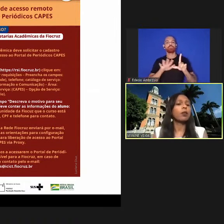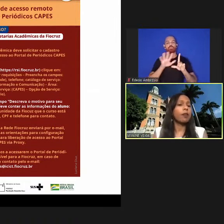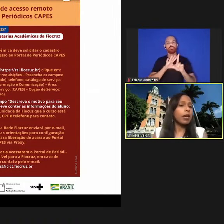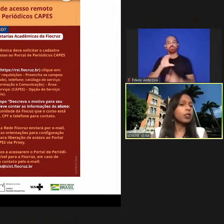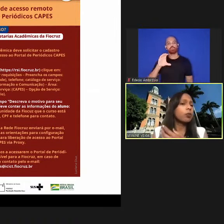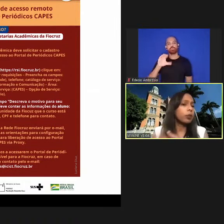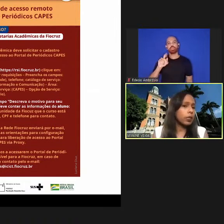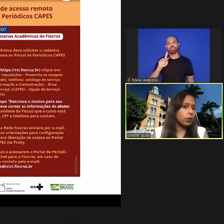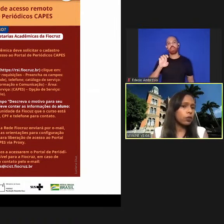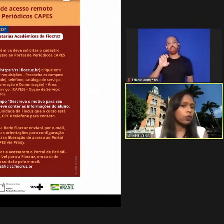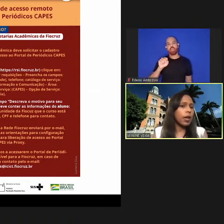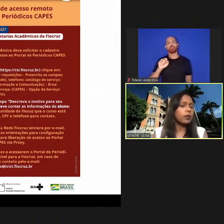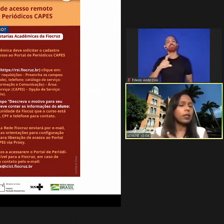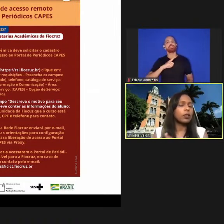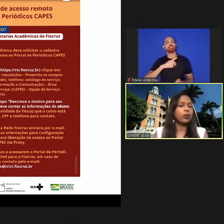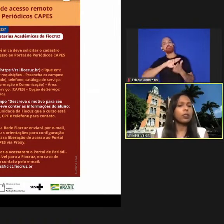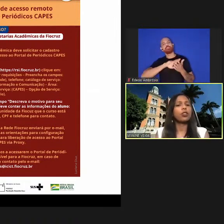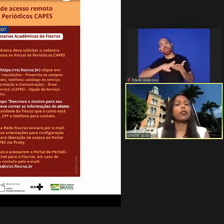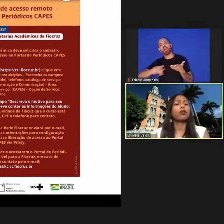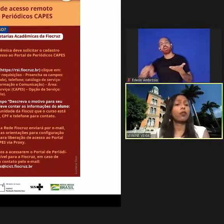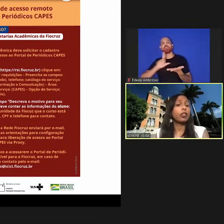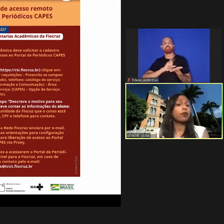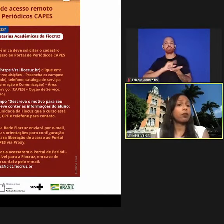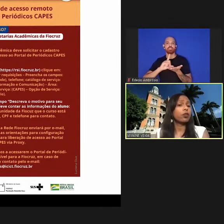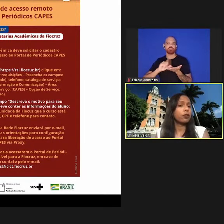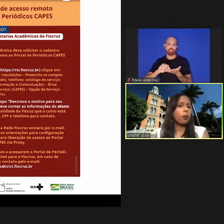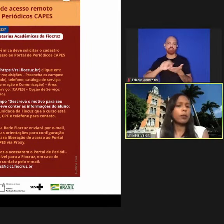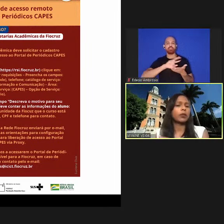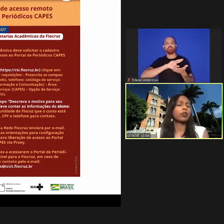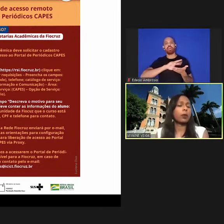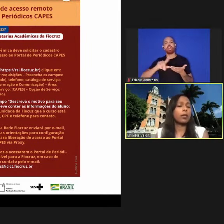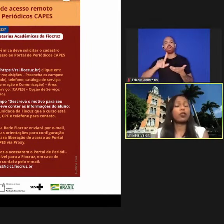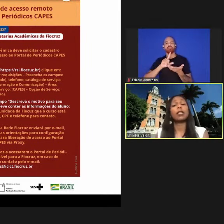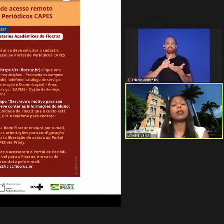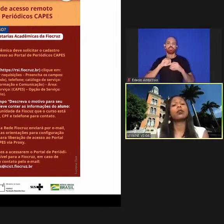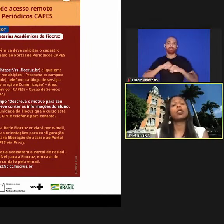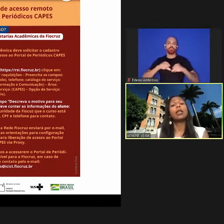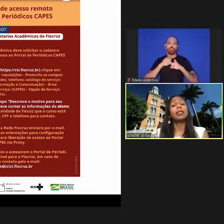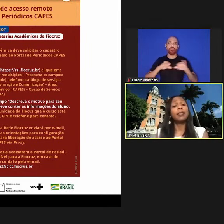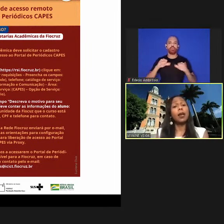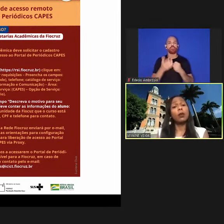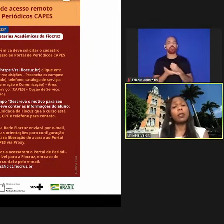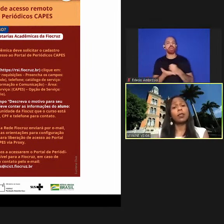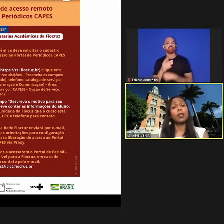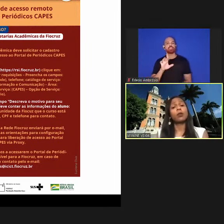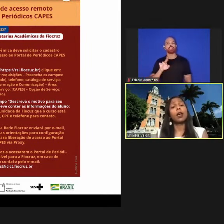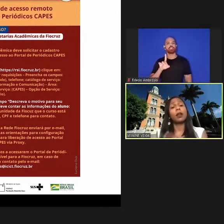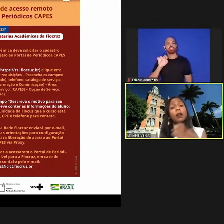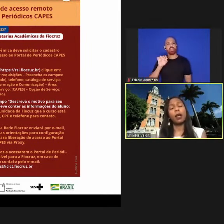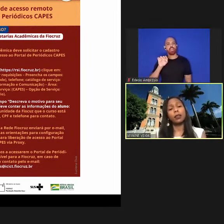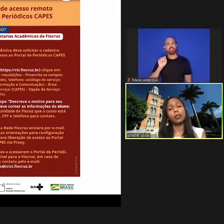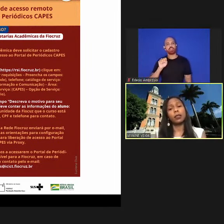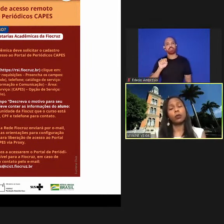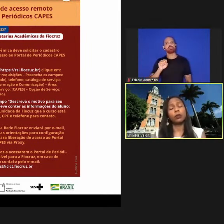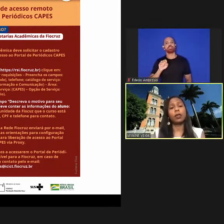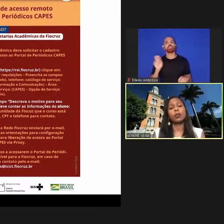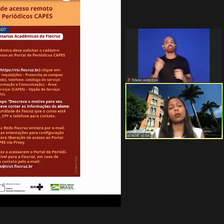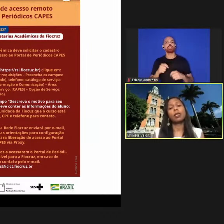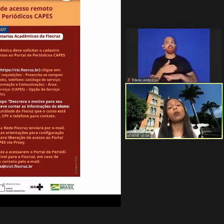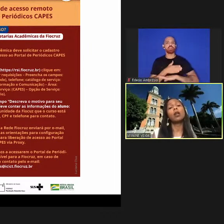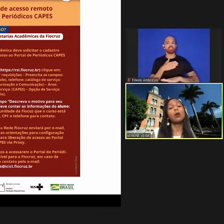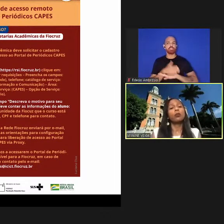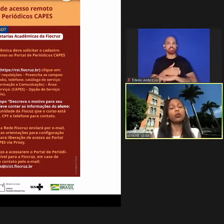tem acesso a várias publicações vários artigos científicos várias fontes de informações bases de dados que dão acesso à literatura